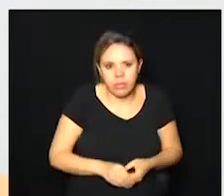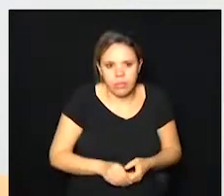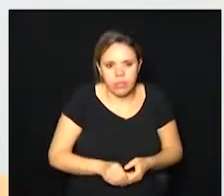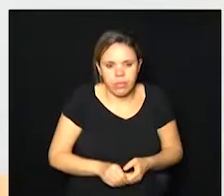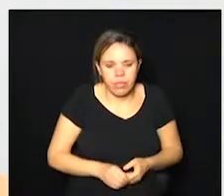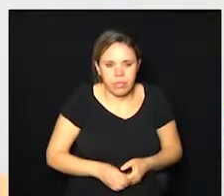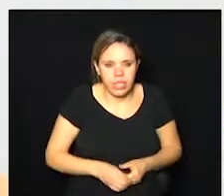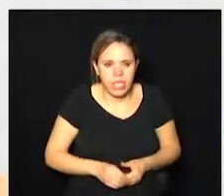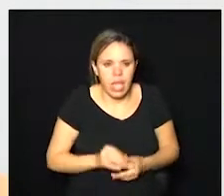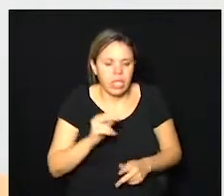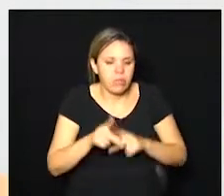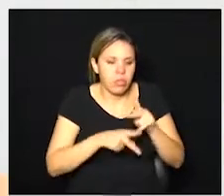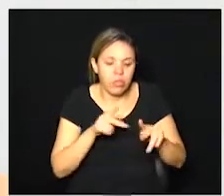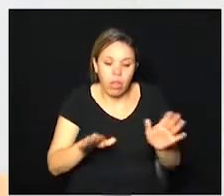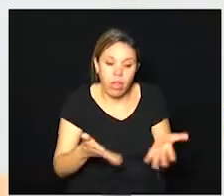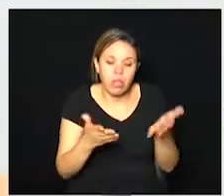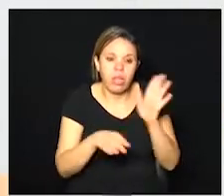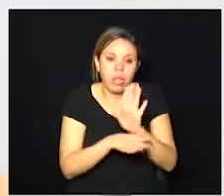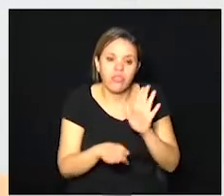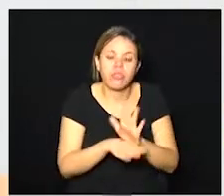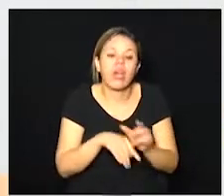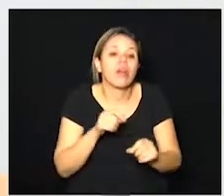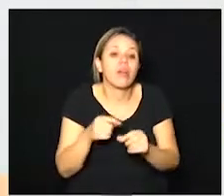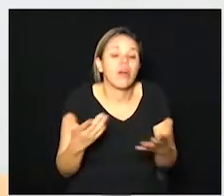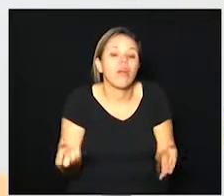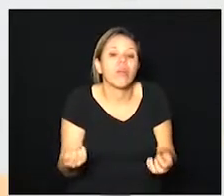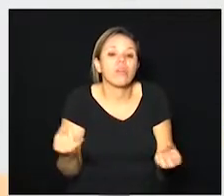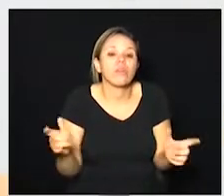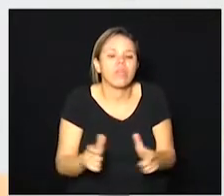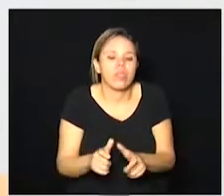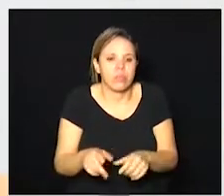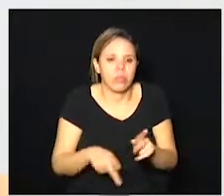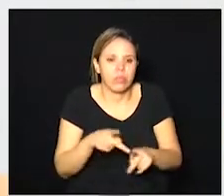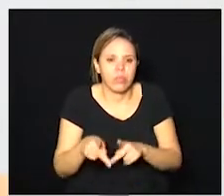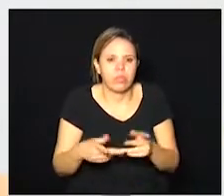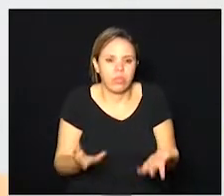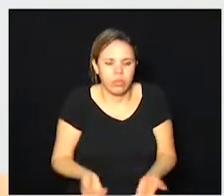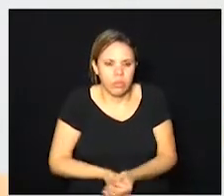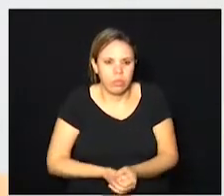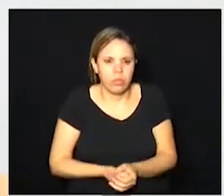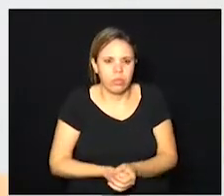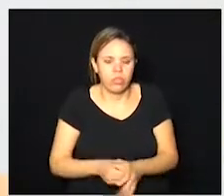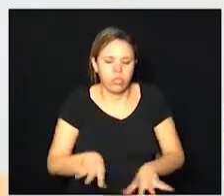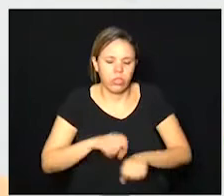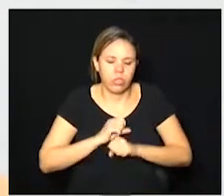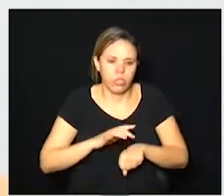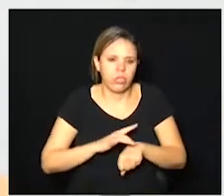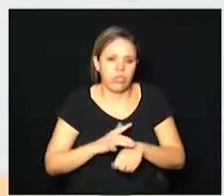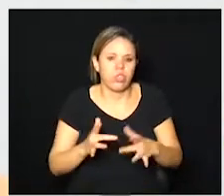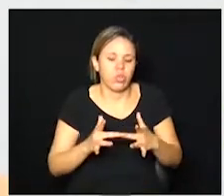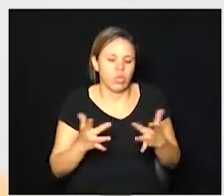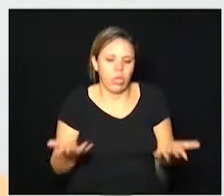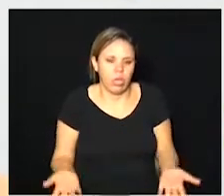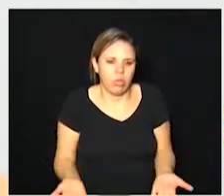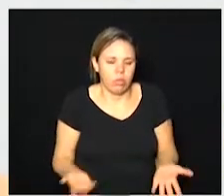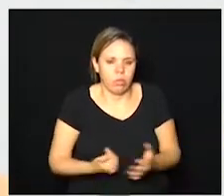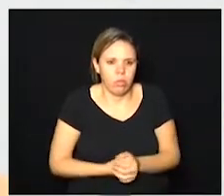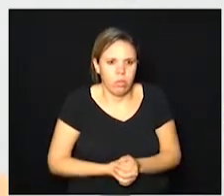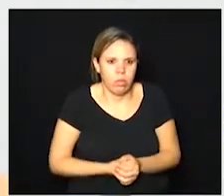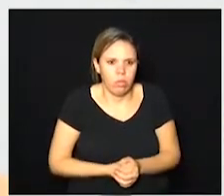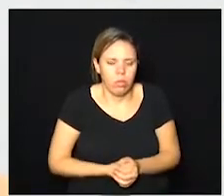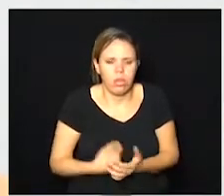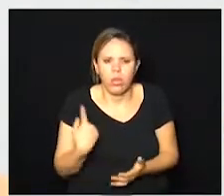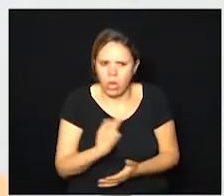as pessoas tem que colaborar para que quanto menos disposição menos contágio agora nós podemos